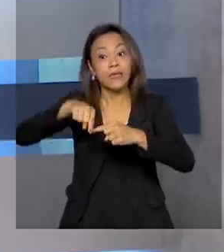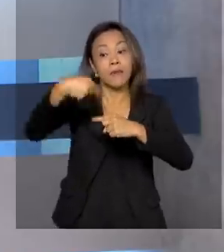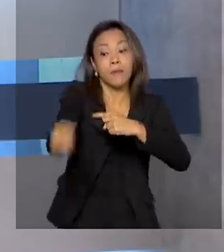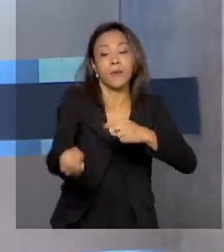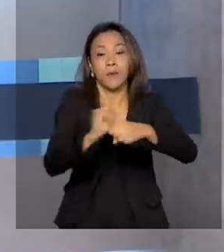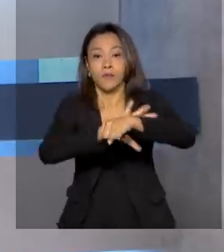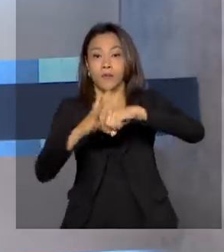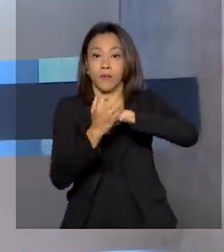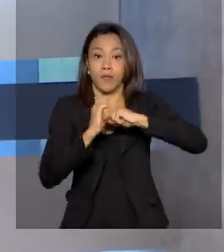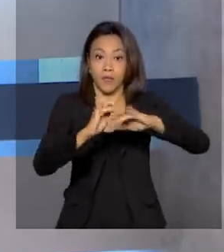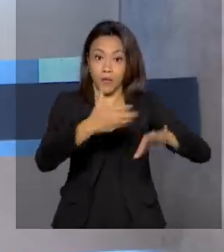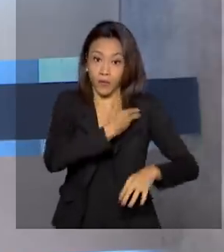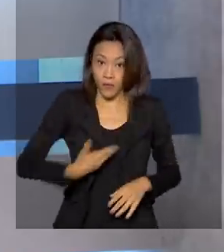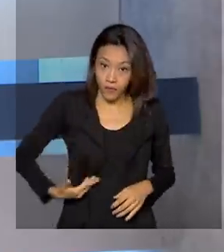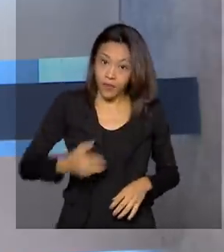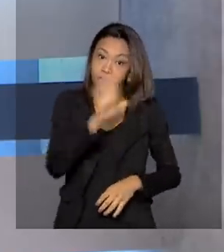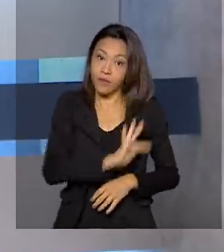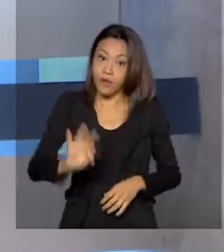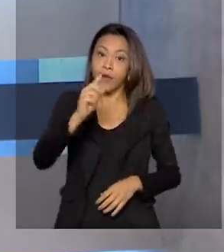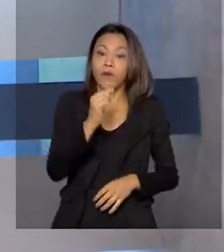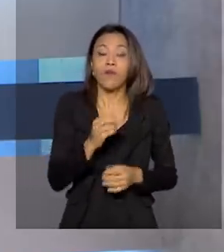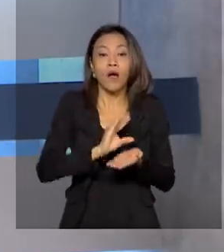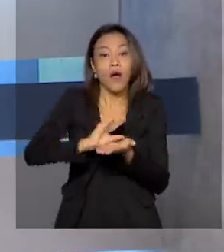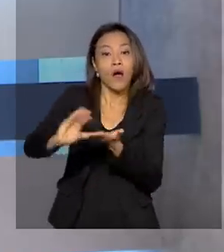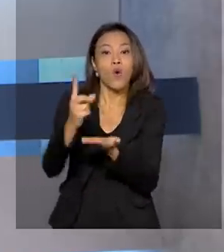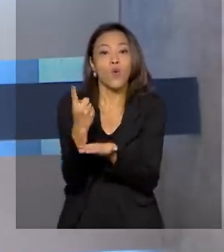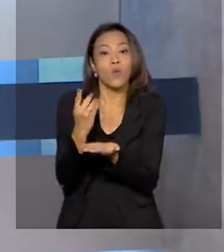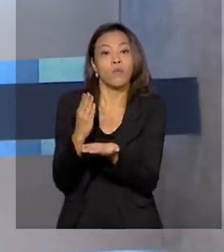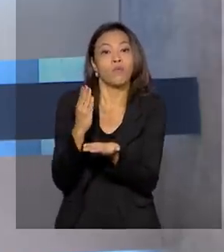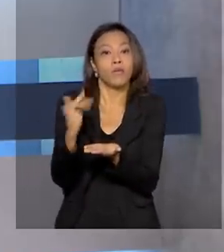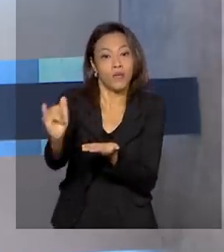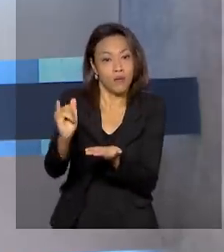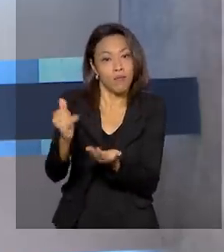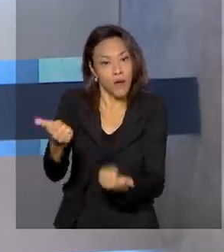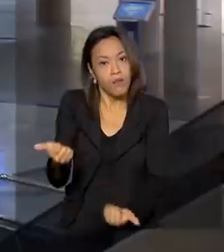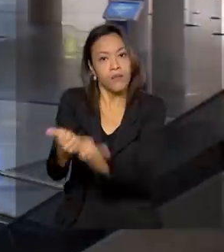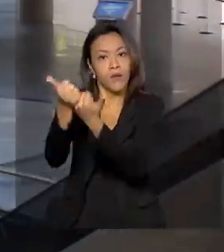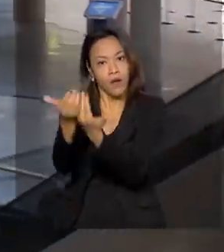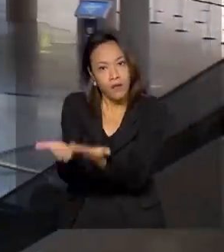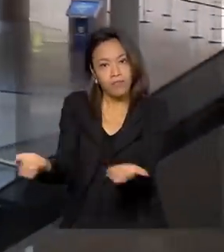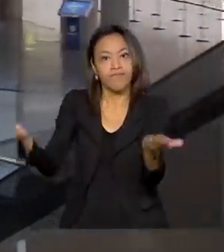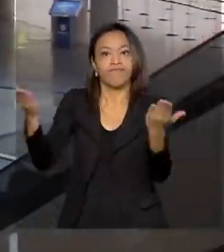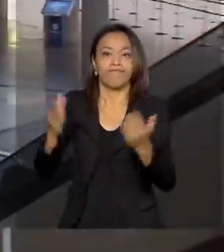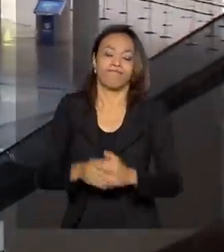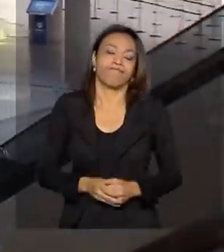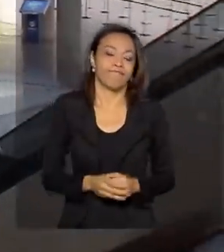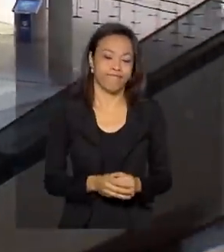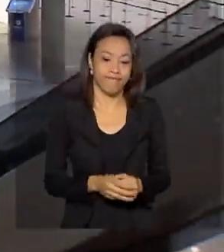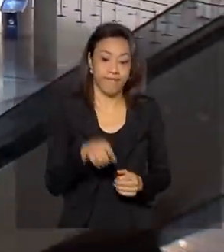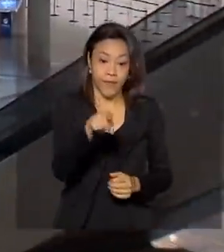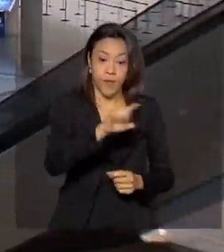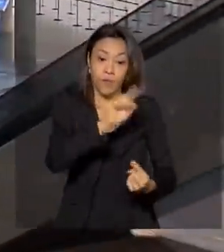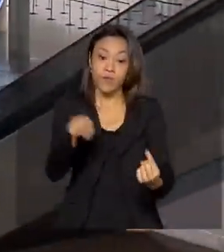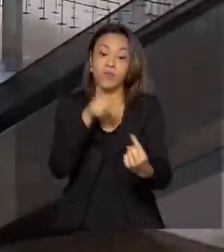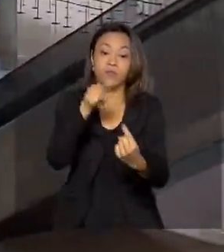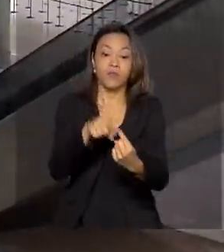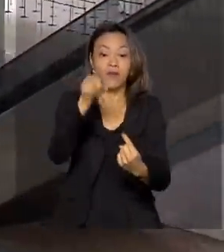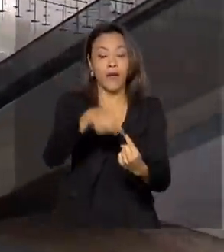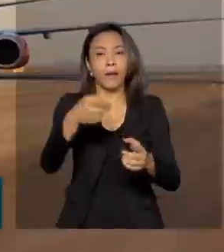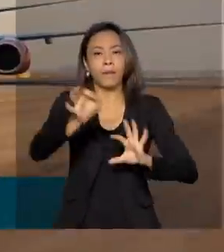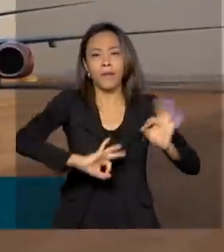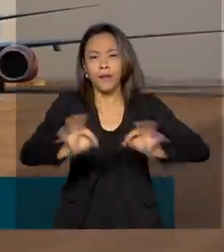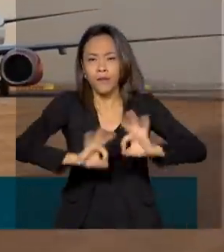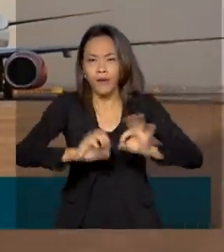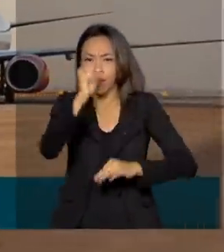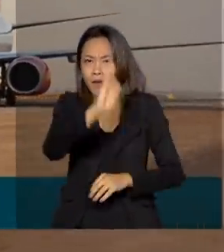repassar um bilhão de reais para modernizar a aviação regional. A meta é preparar o Brasil para que em